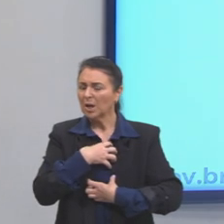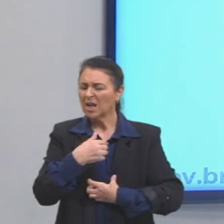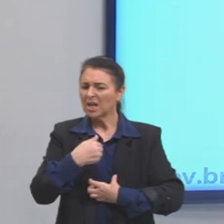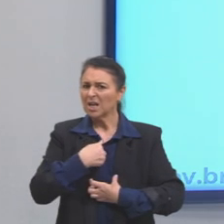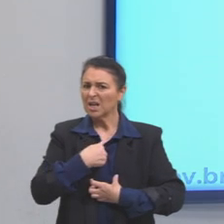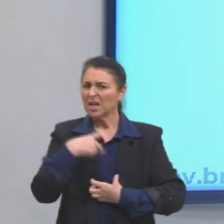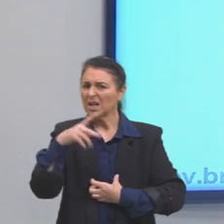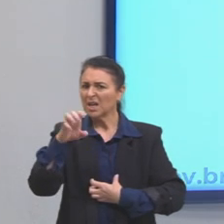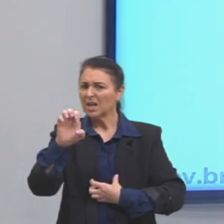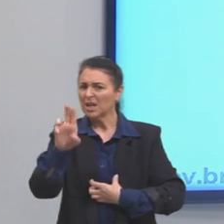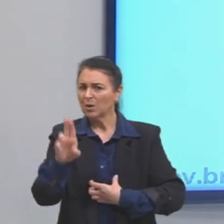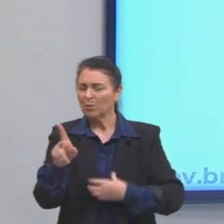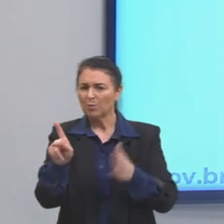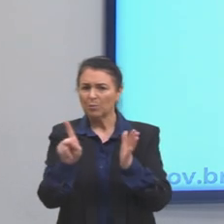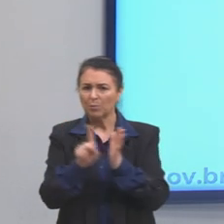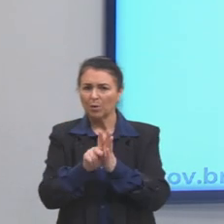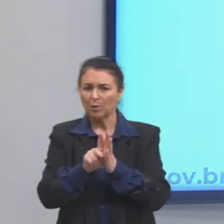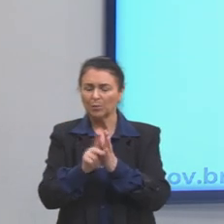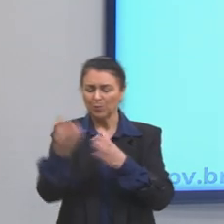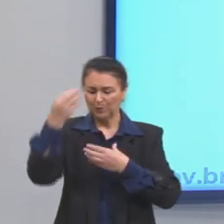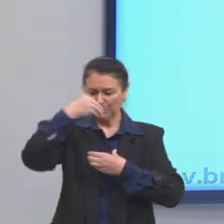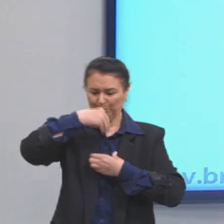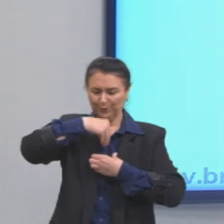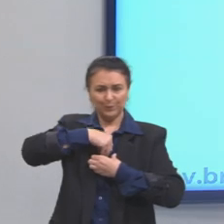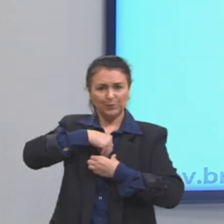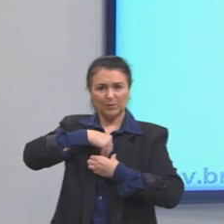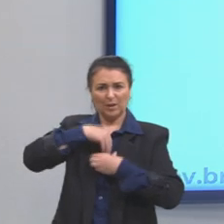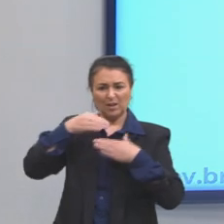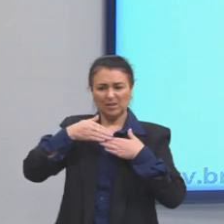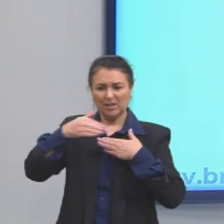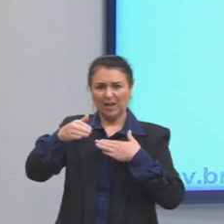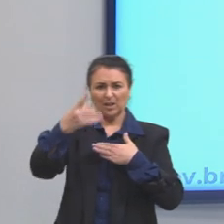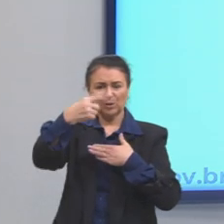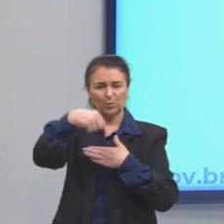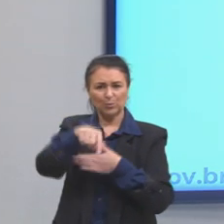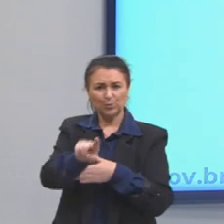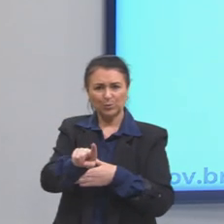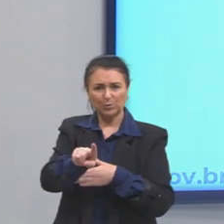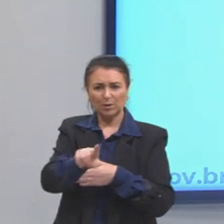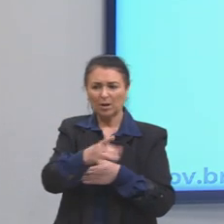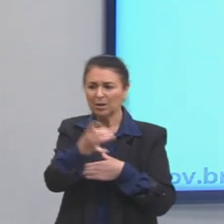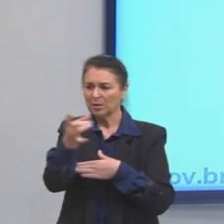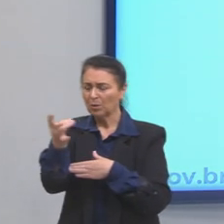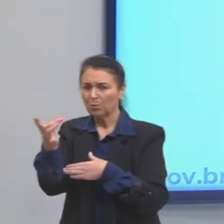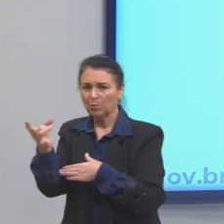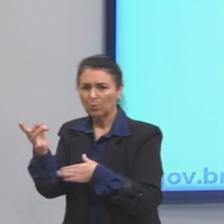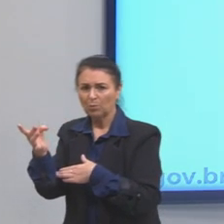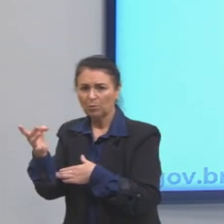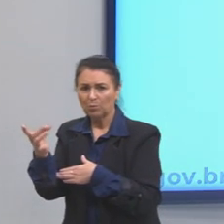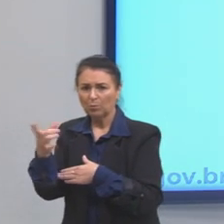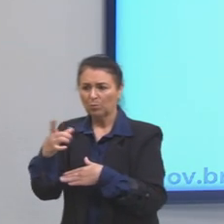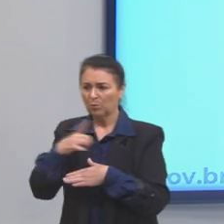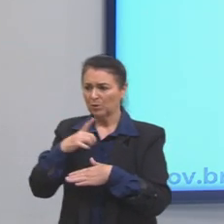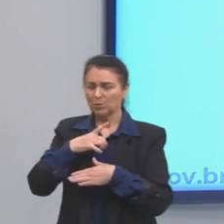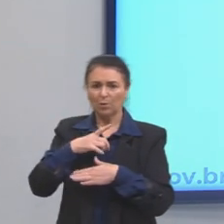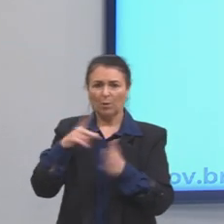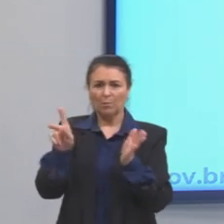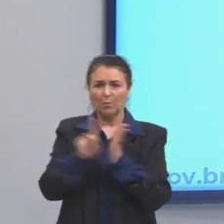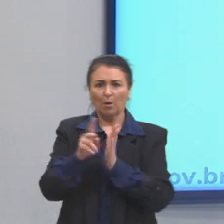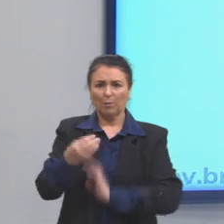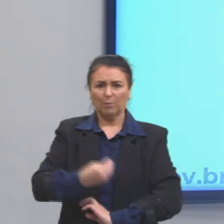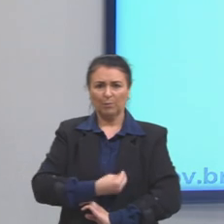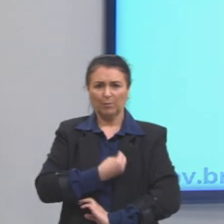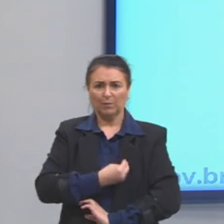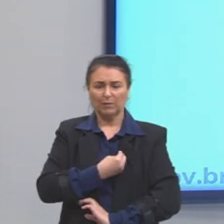interior a todos os outros, são externos a ele, segundo cada um deles, o seu caminho autonomamente. A